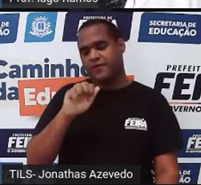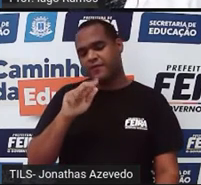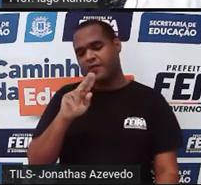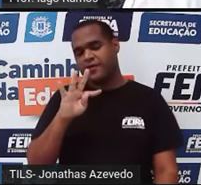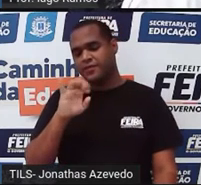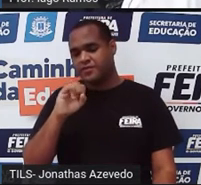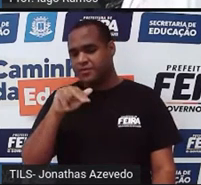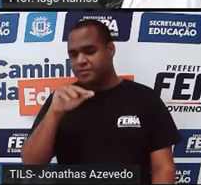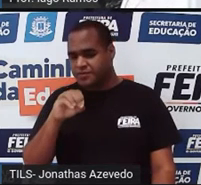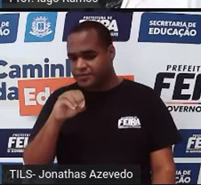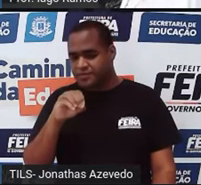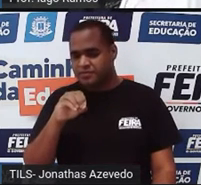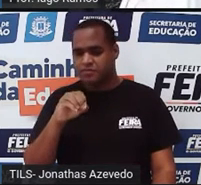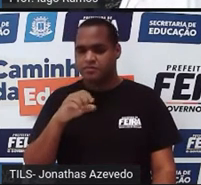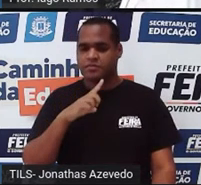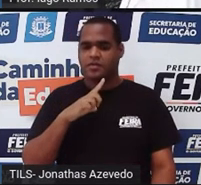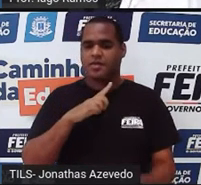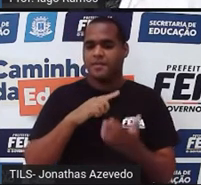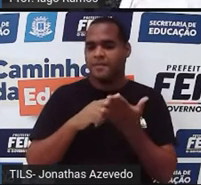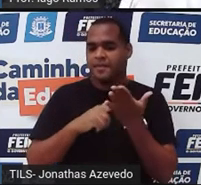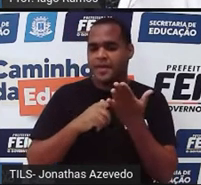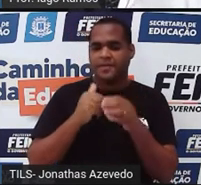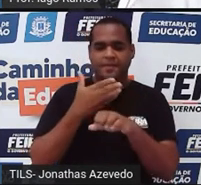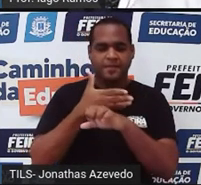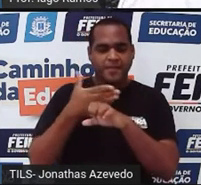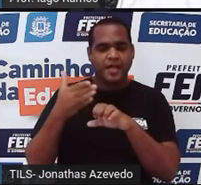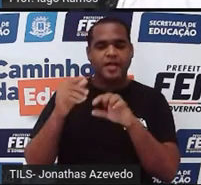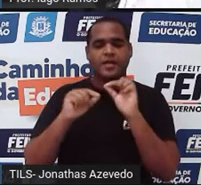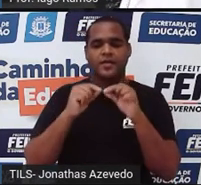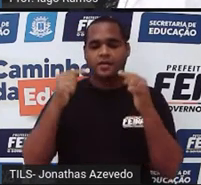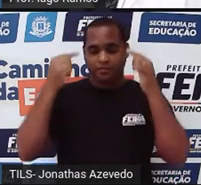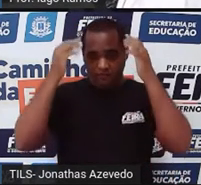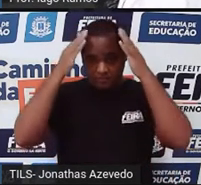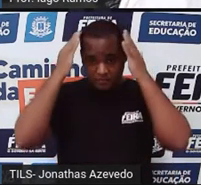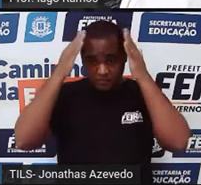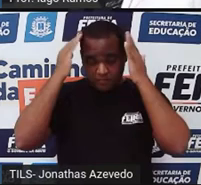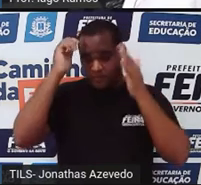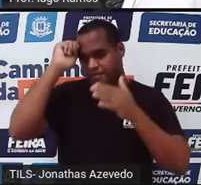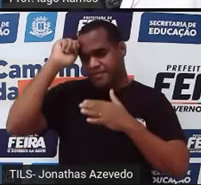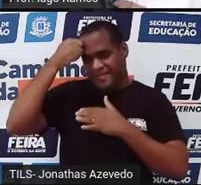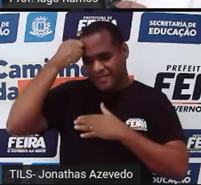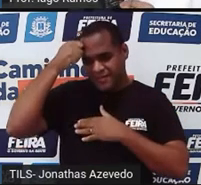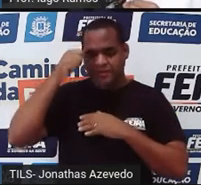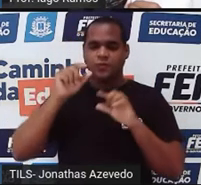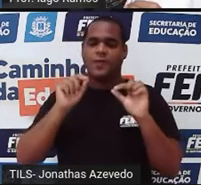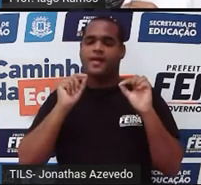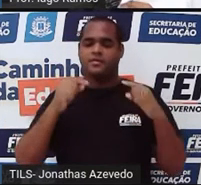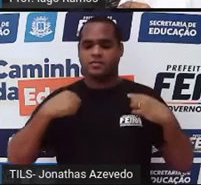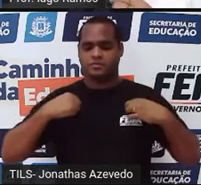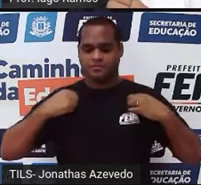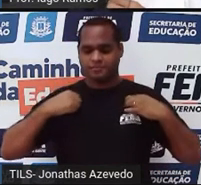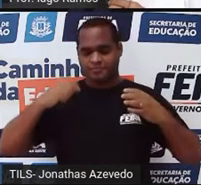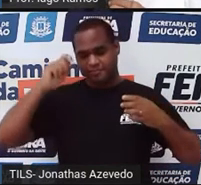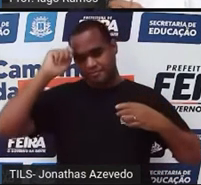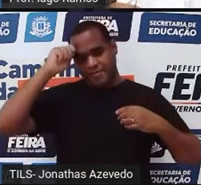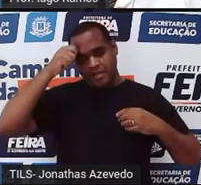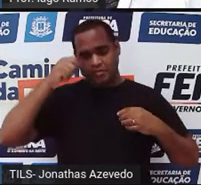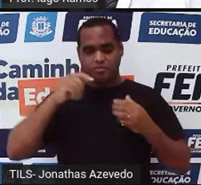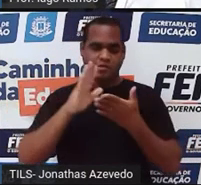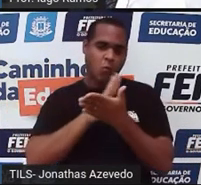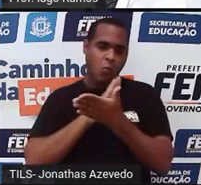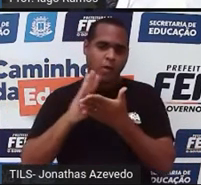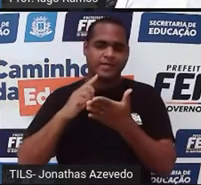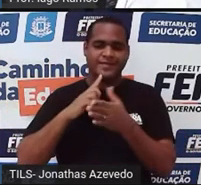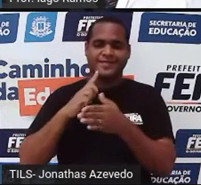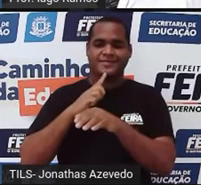Lima. Eu tenho pele branca, o meu cabelo é preto. No momento eu visto uma camisa preta, com algumas estampazinhas